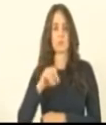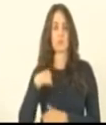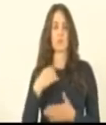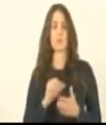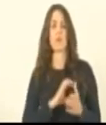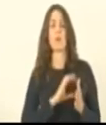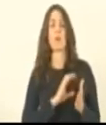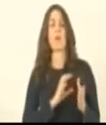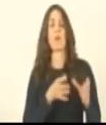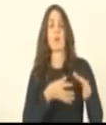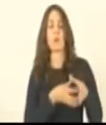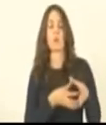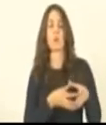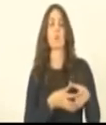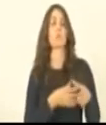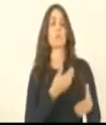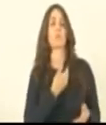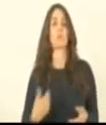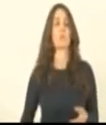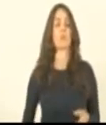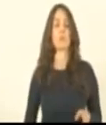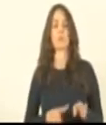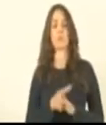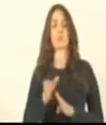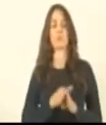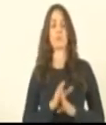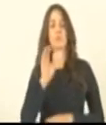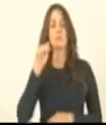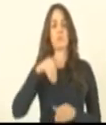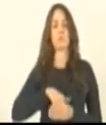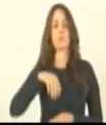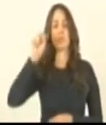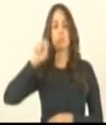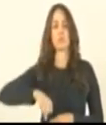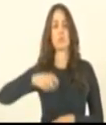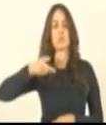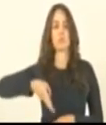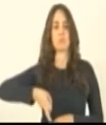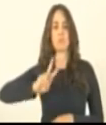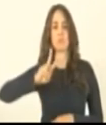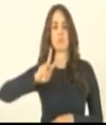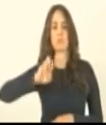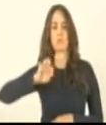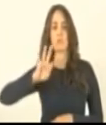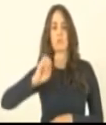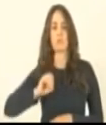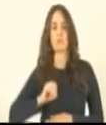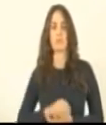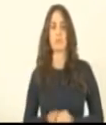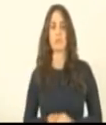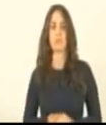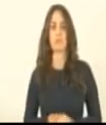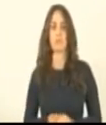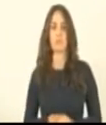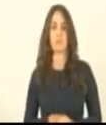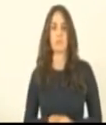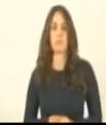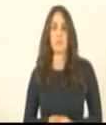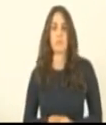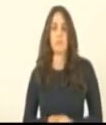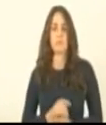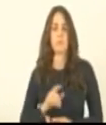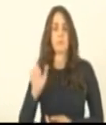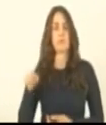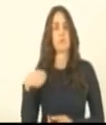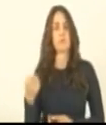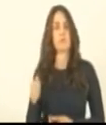deputado Dari Pagu encaminhou o voto sim pela manutenção do veto. A DOC, nomeei aqui agora,